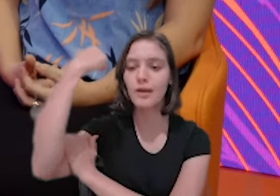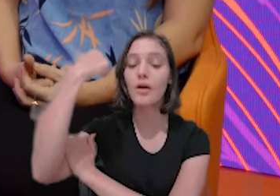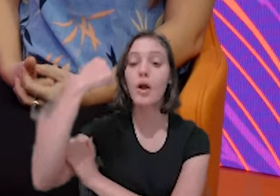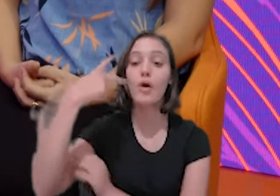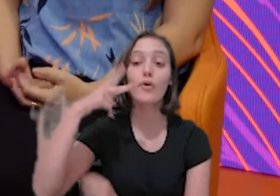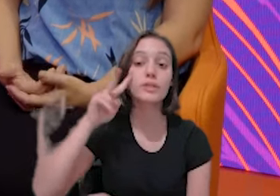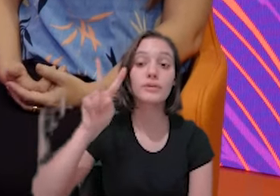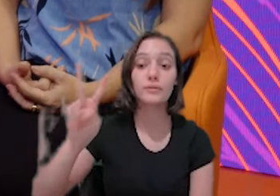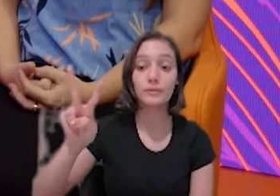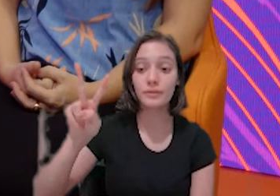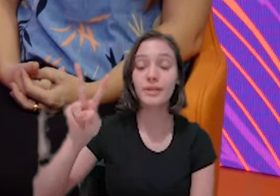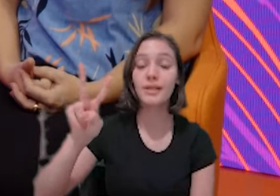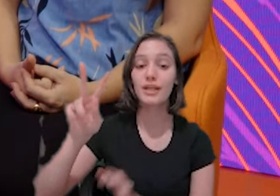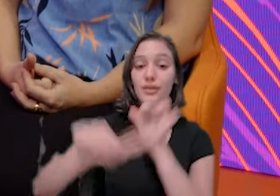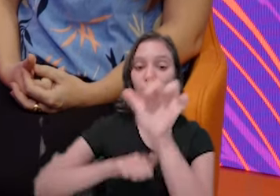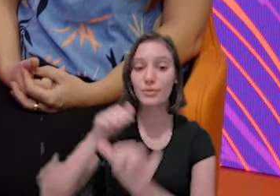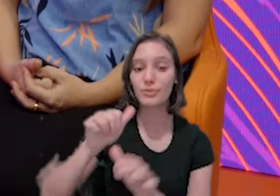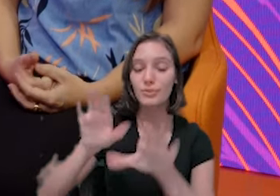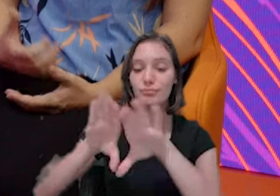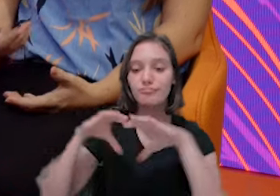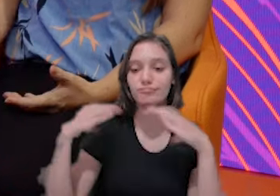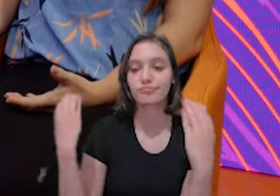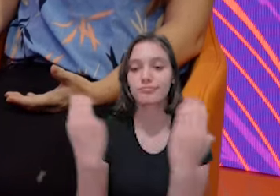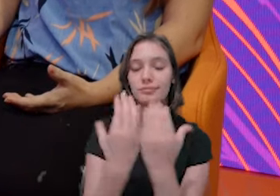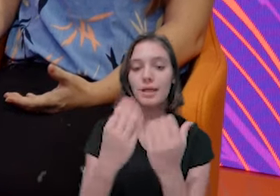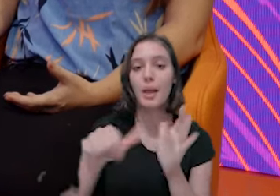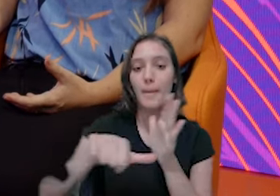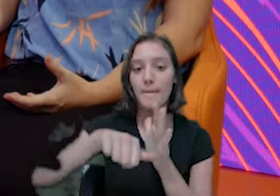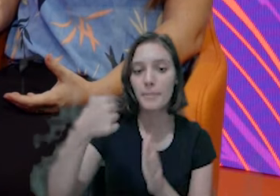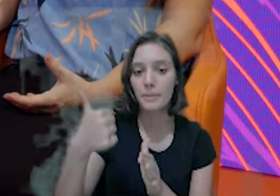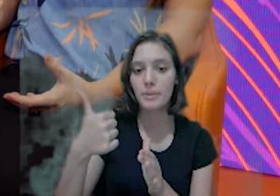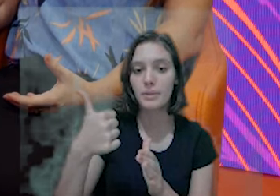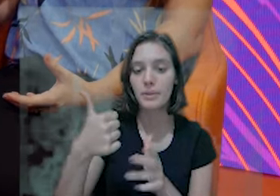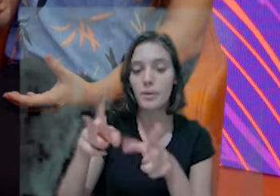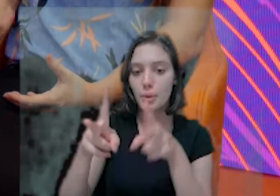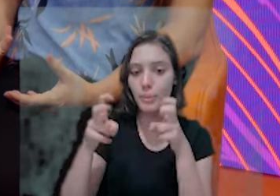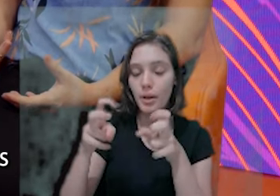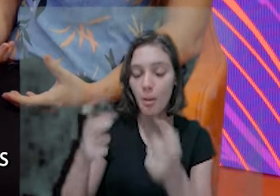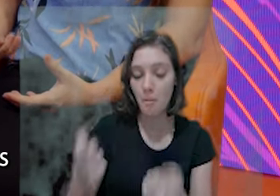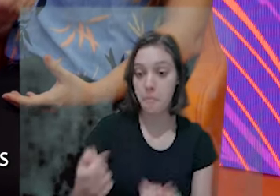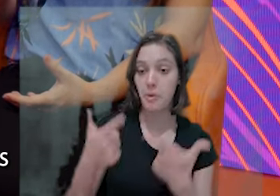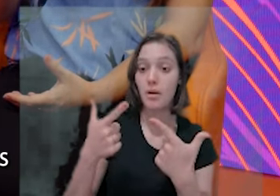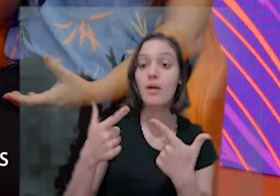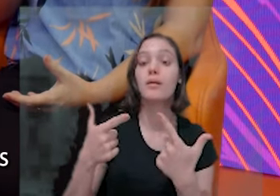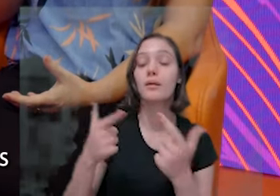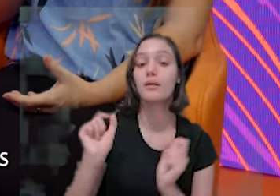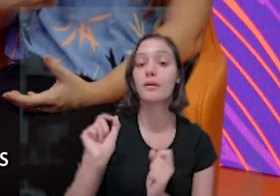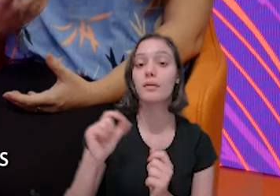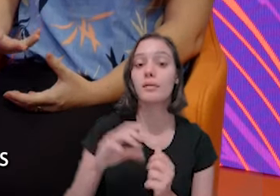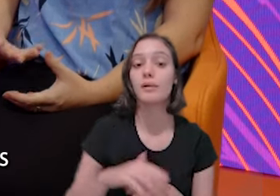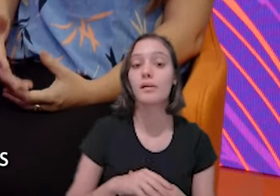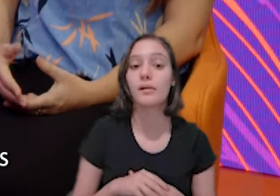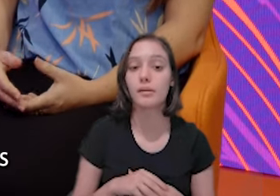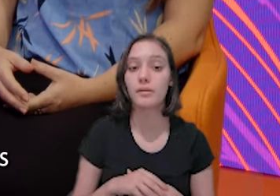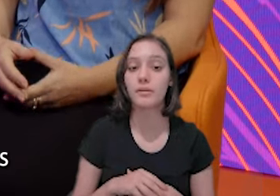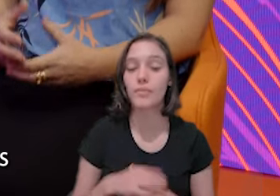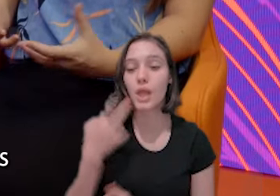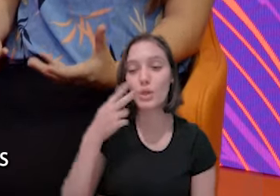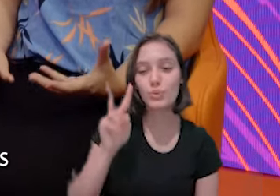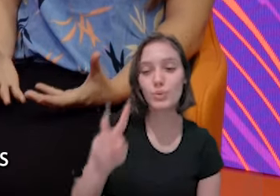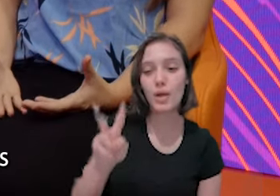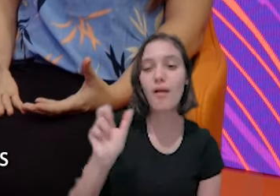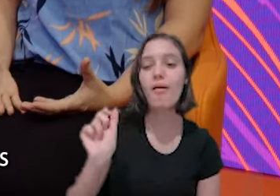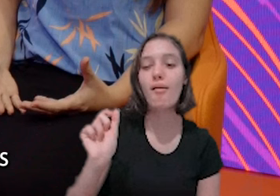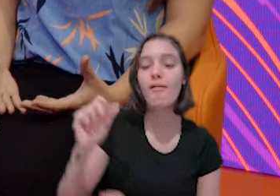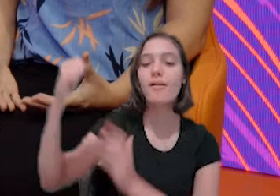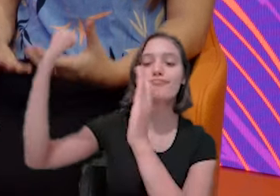percebo que a gente impacta muito é esse olhar de empoderamento. Eu posso, eu consigo. E não é dar